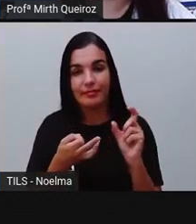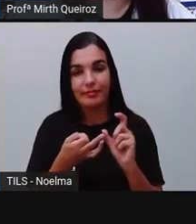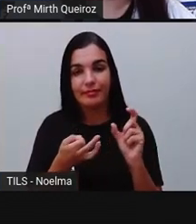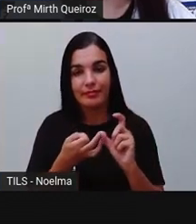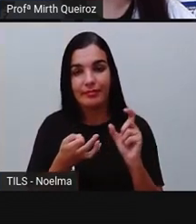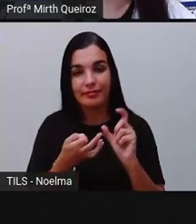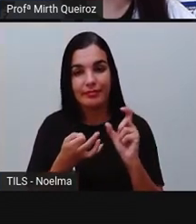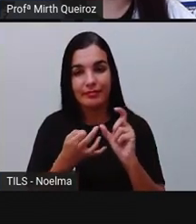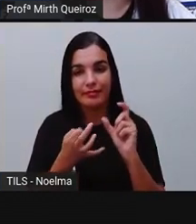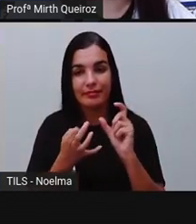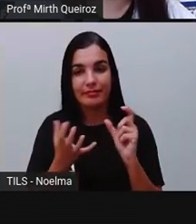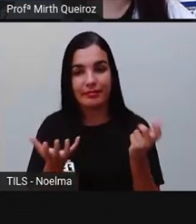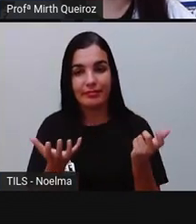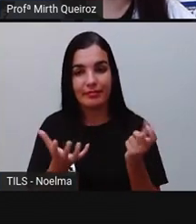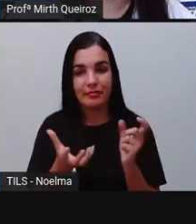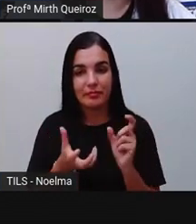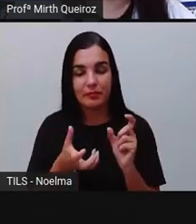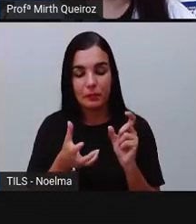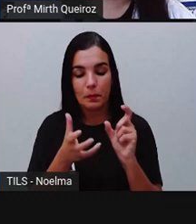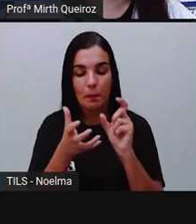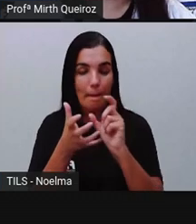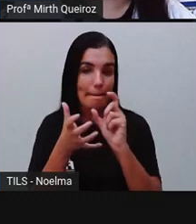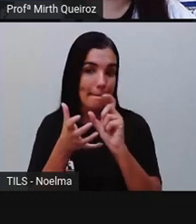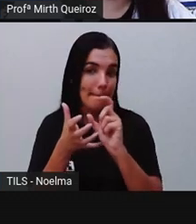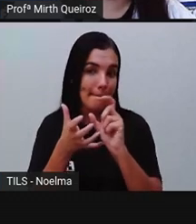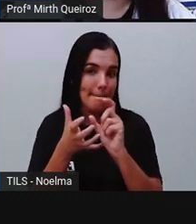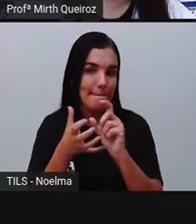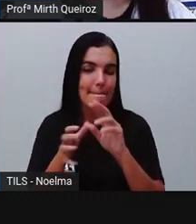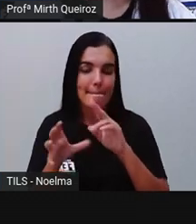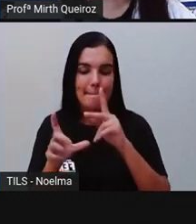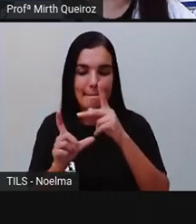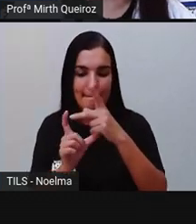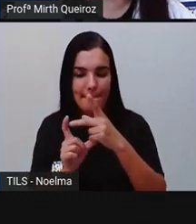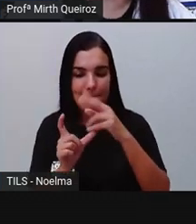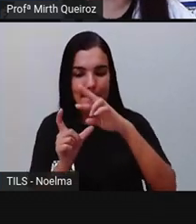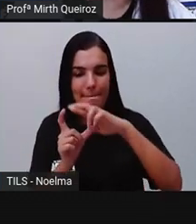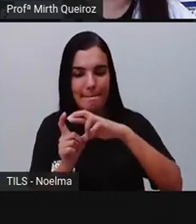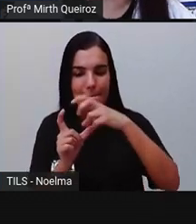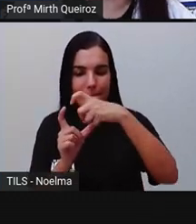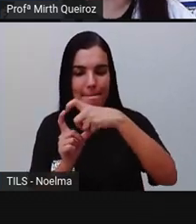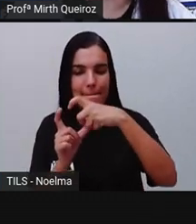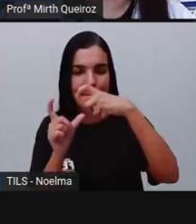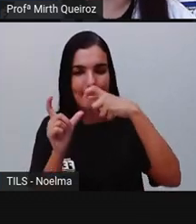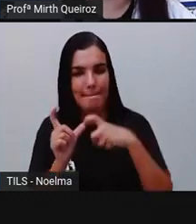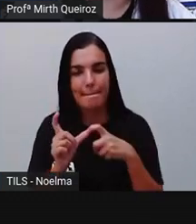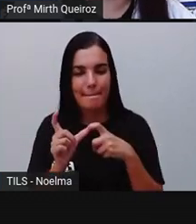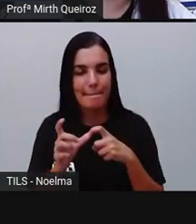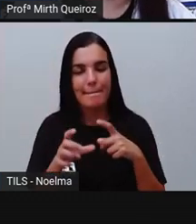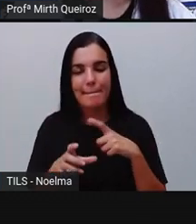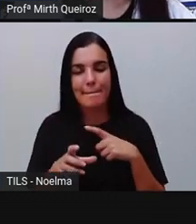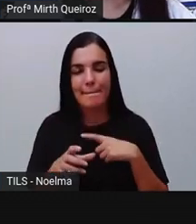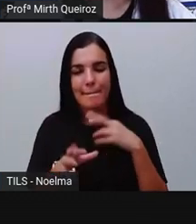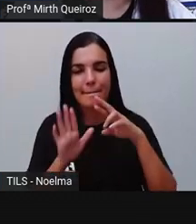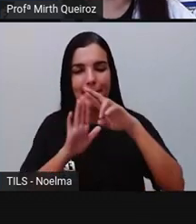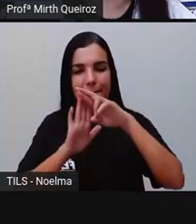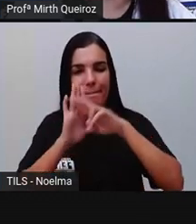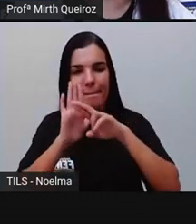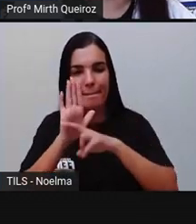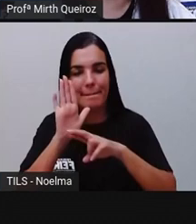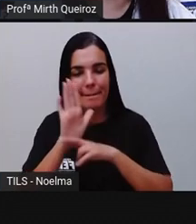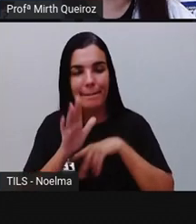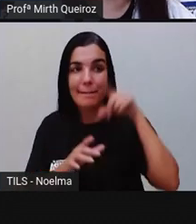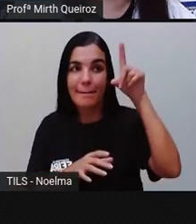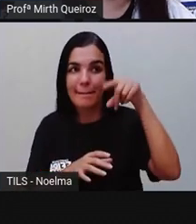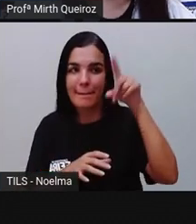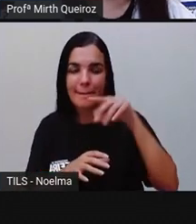forte. Então, se trata aí de uma palavra proparoxítona. E aí a gente vai lembrar sobre as regrinhas de acentuação. Toda palavra